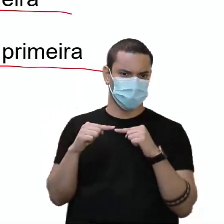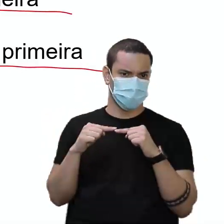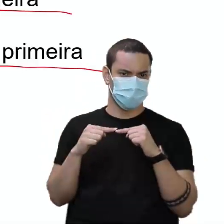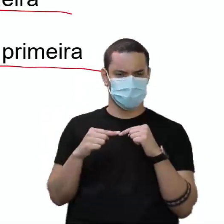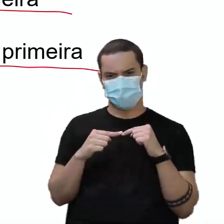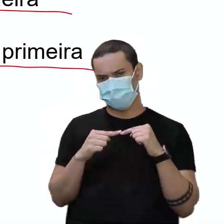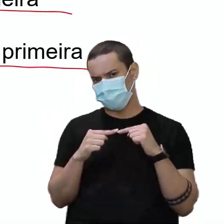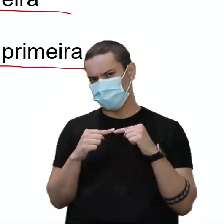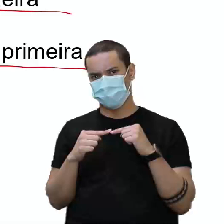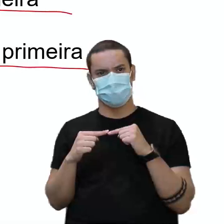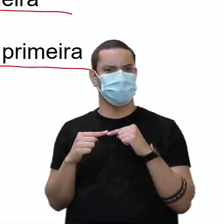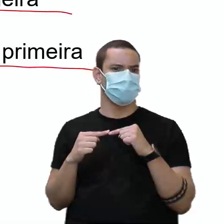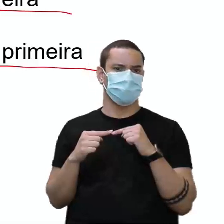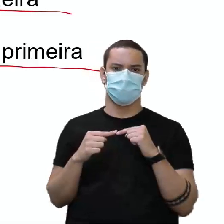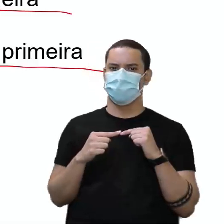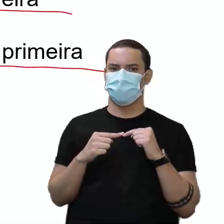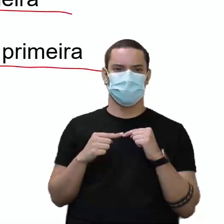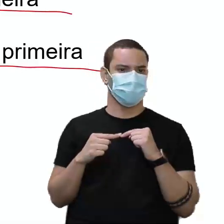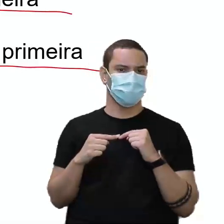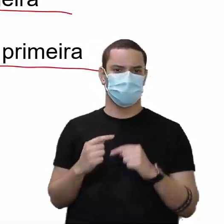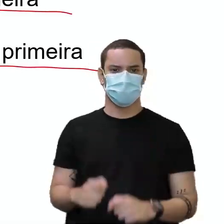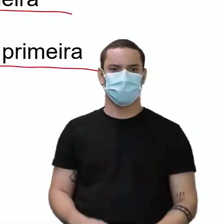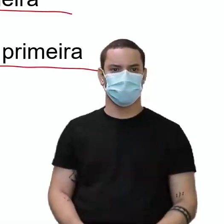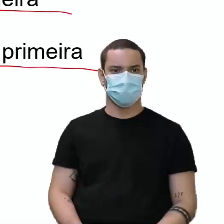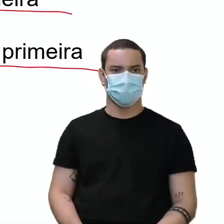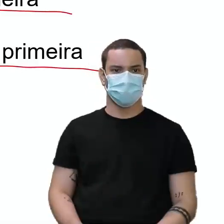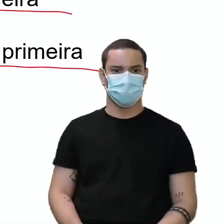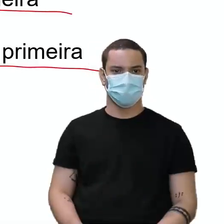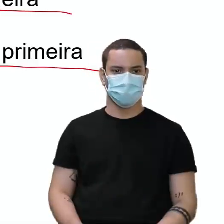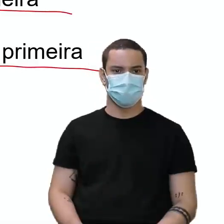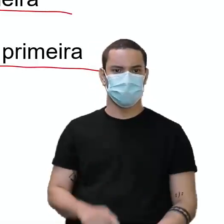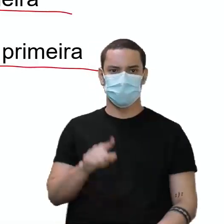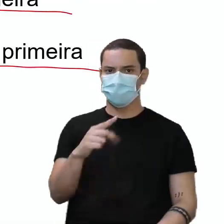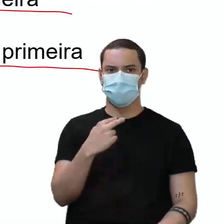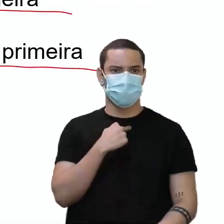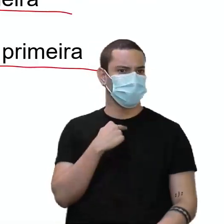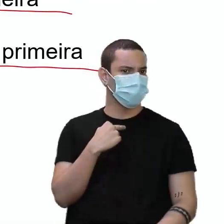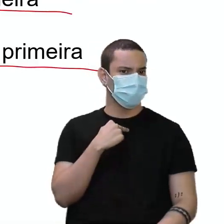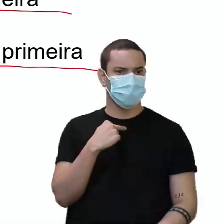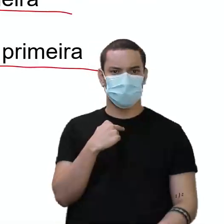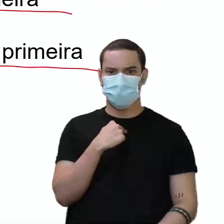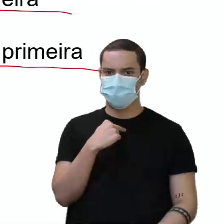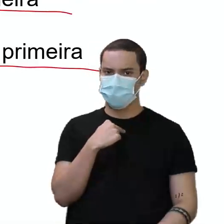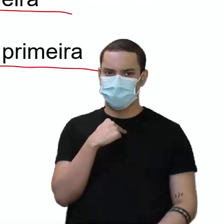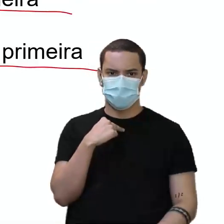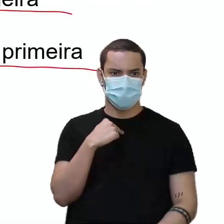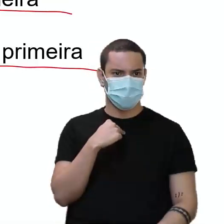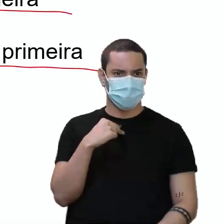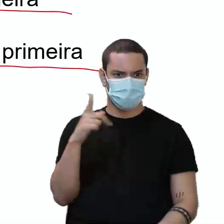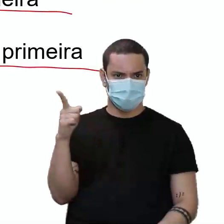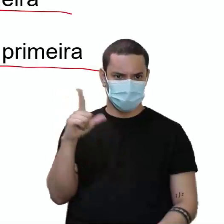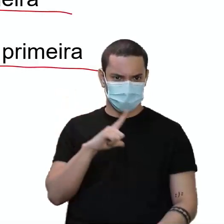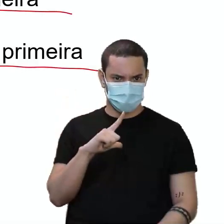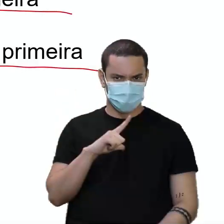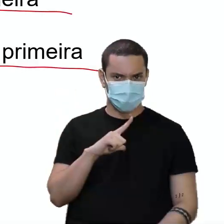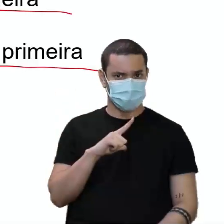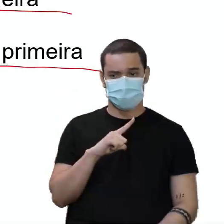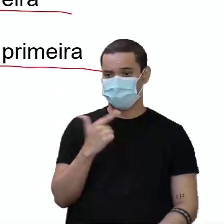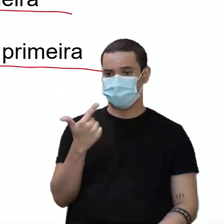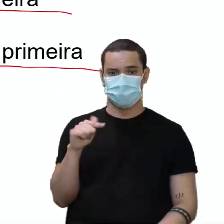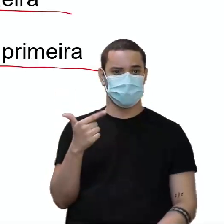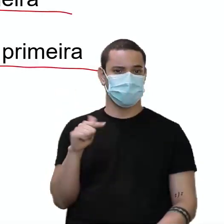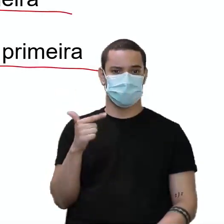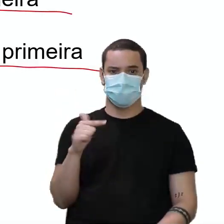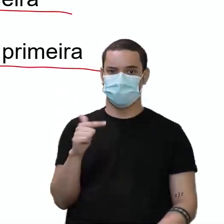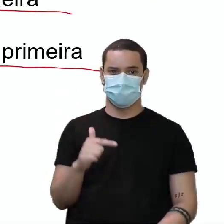não vou colocar o você precisa ainda. Vamos ver se você não pode. Você está vendo alguma negação aqui? Não tem nenhuma negação.